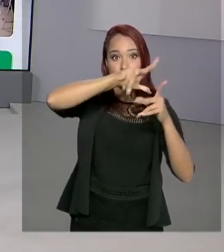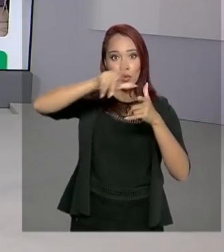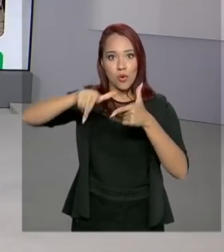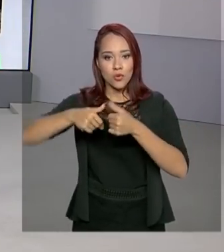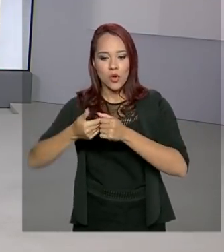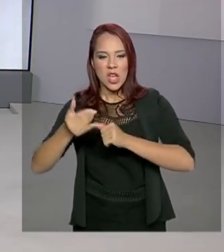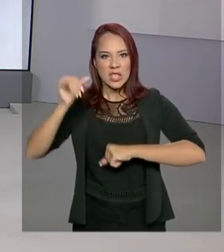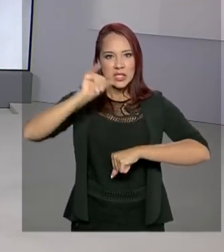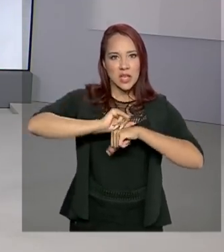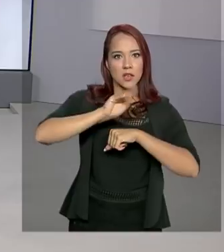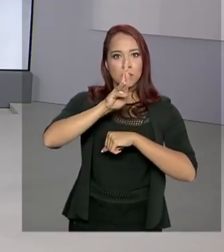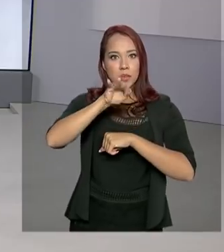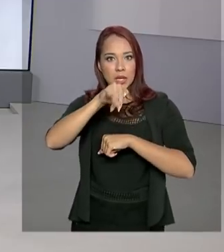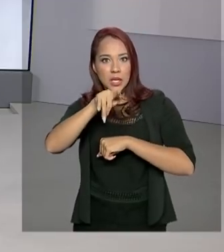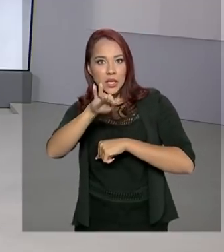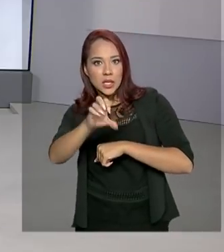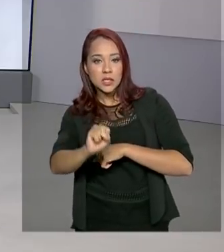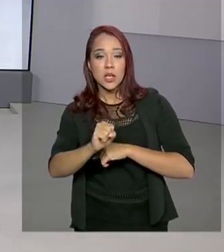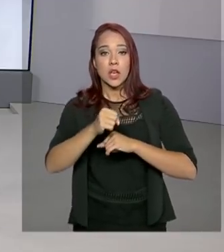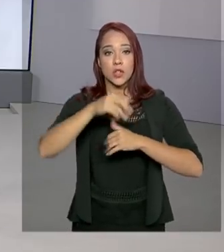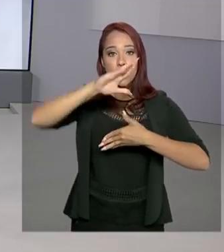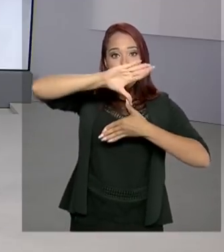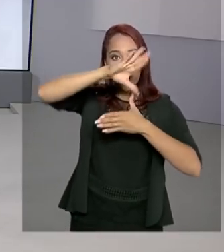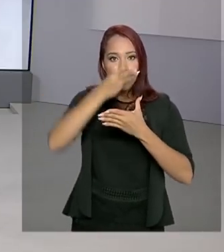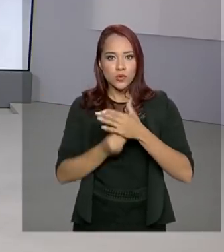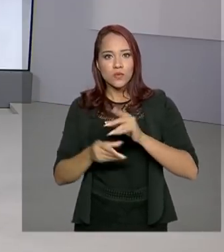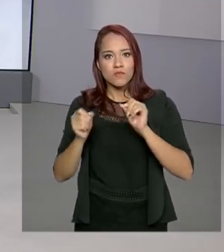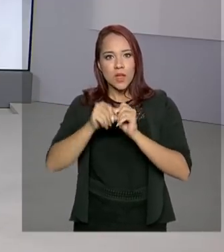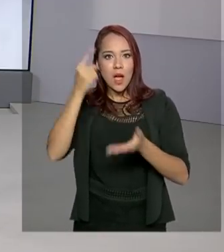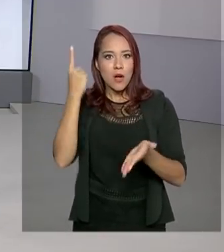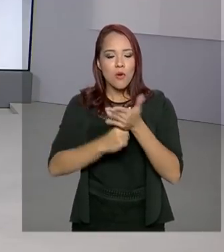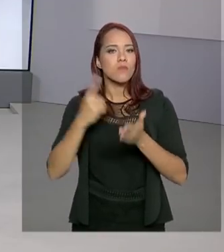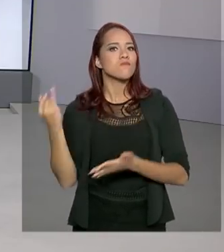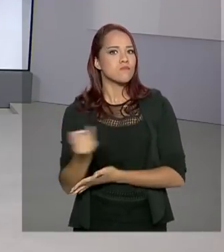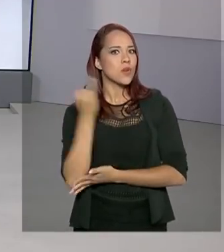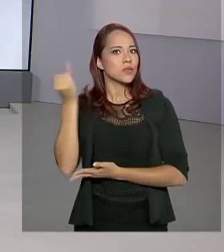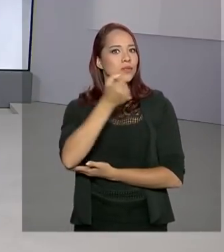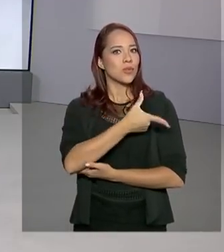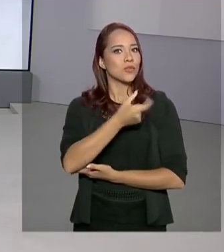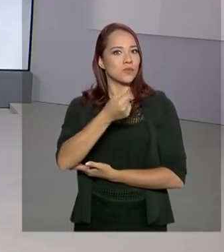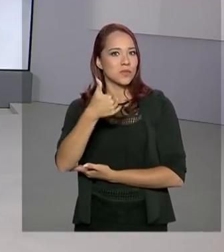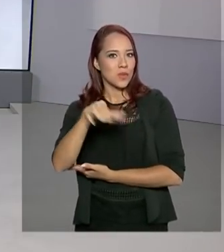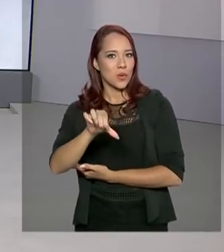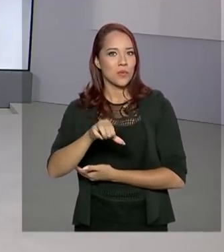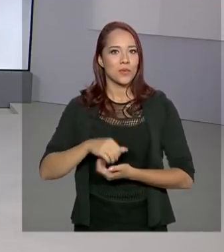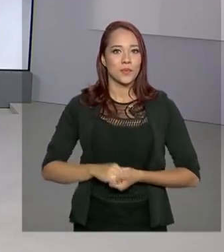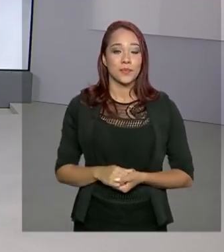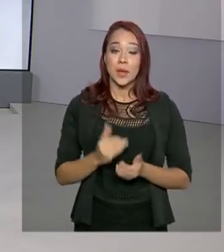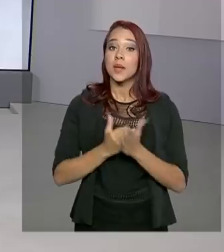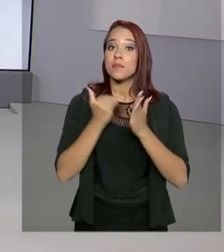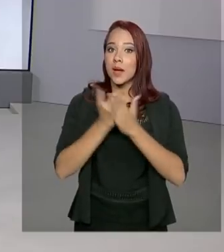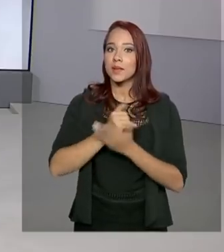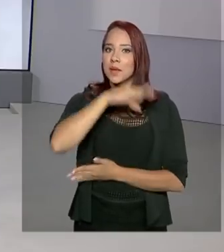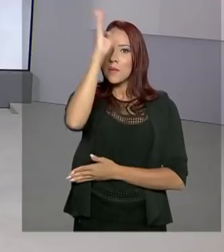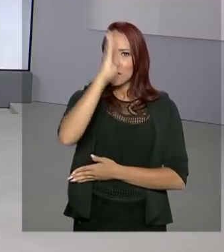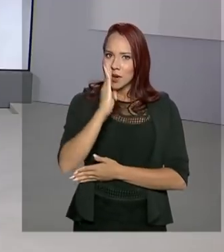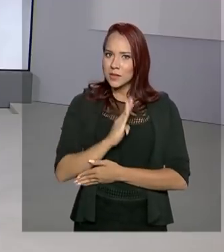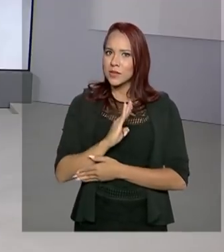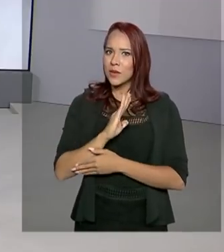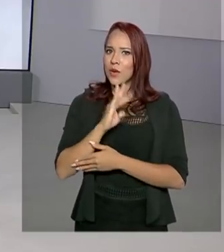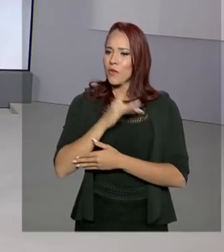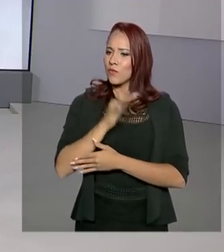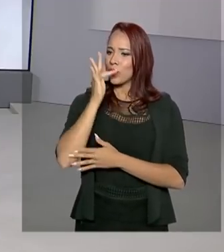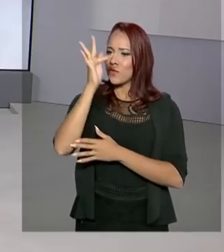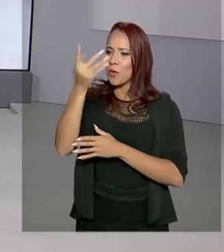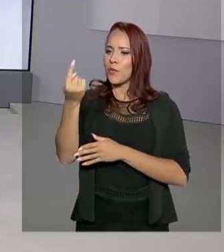cúpulas do BRICS e do Mercosul, país fecha acordos internacionais importantes em 2019. E mais, Brasil, destino